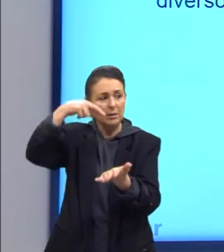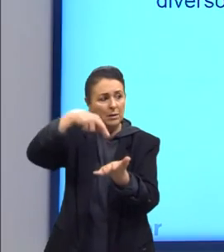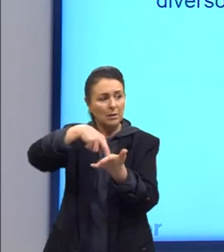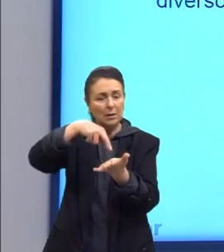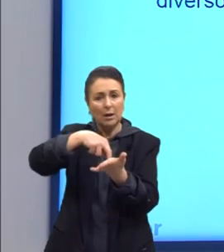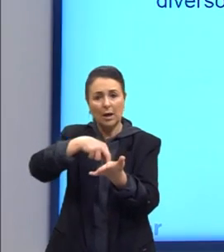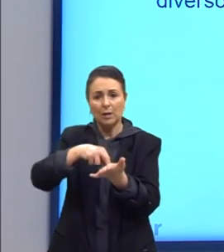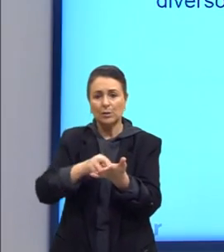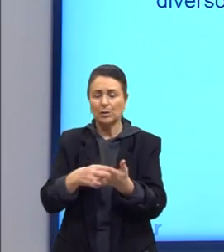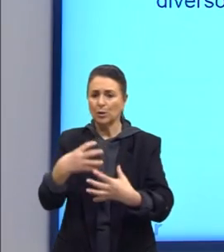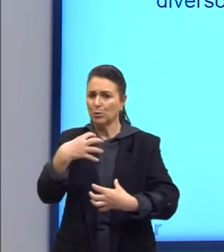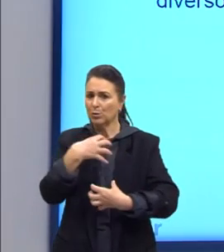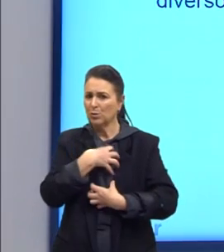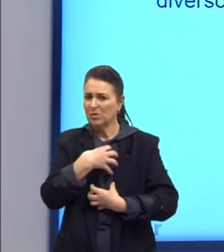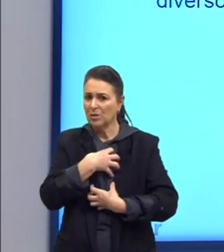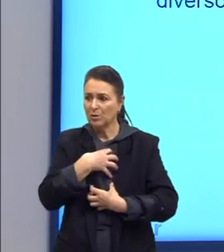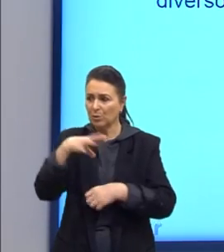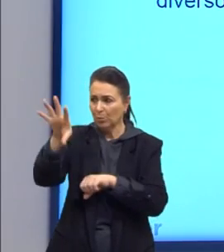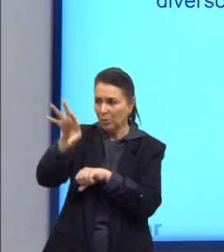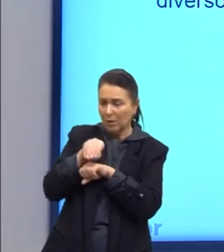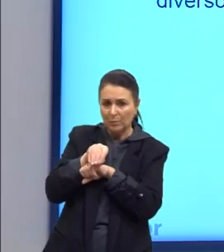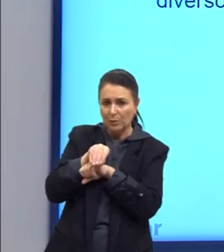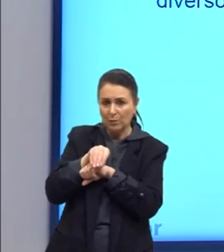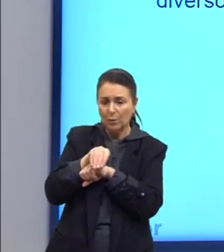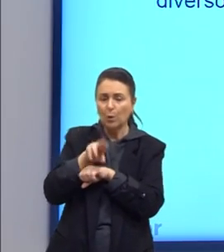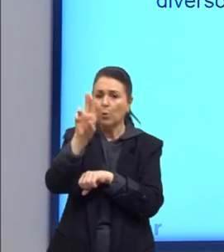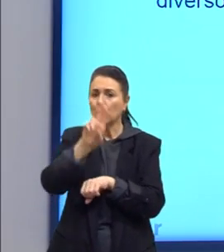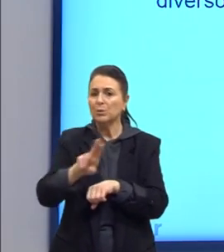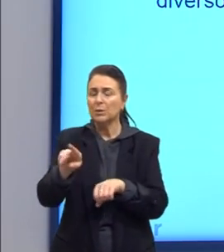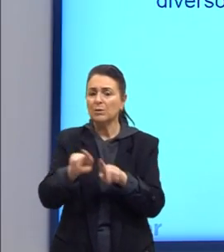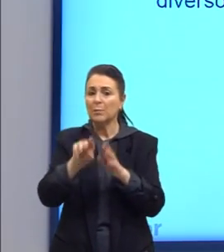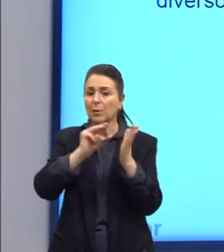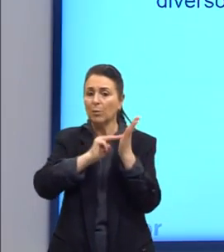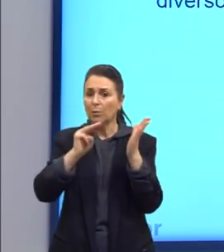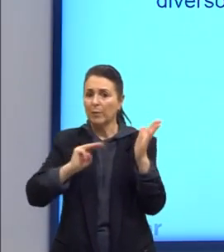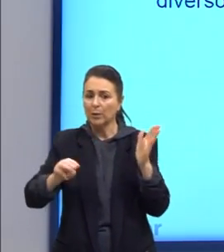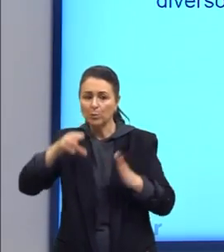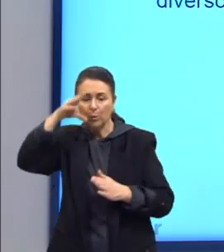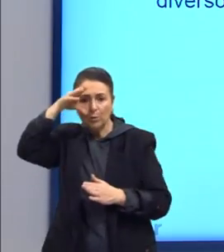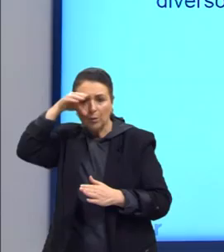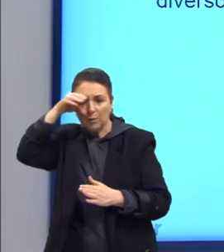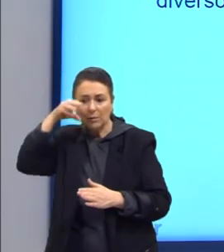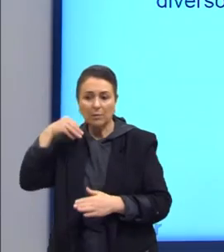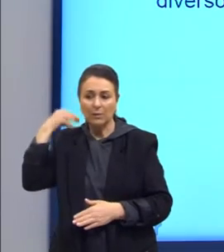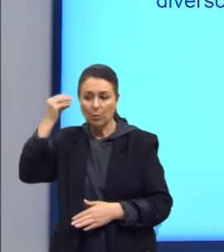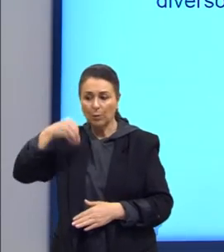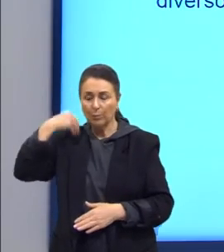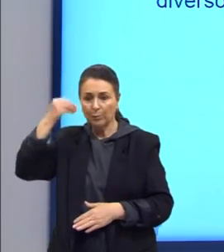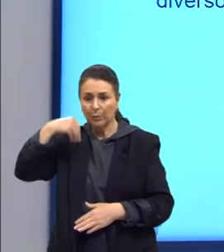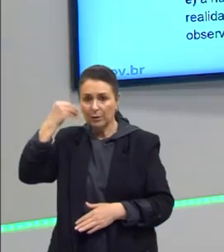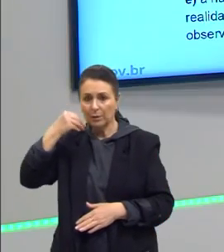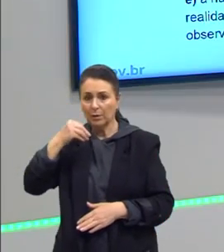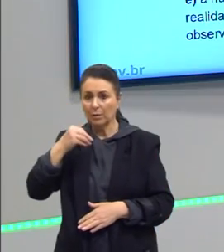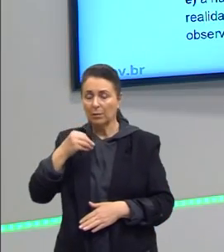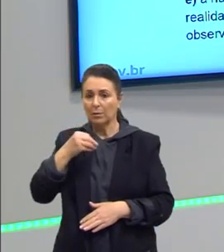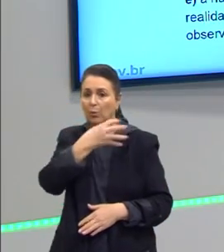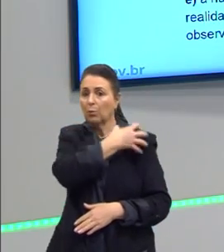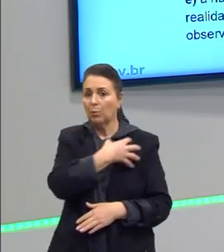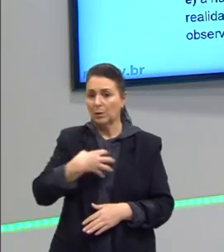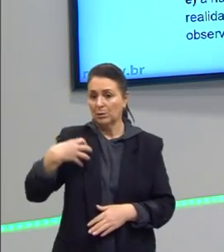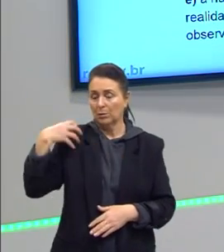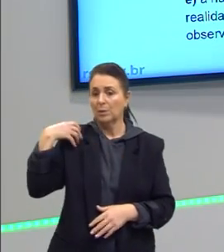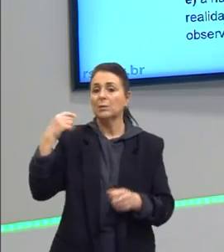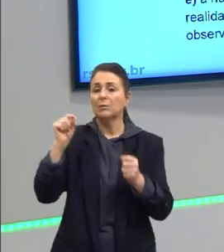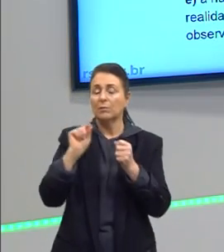que os seus sentidos captam, usando sempre o método da observação empírica. Não, lembra Aristóteles? Ele fazia